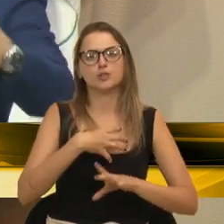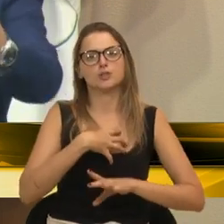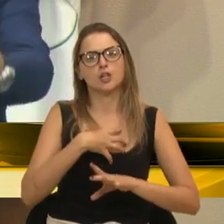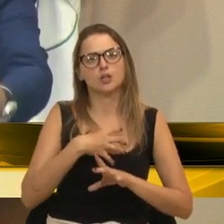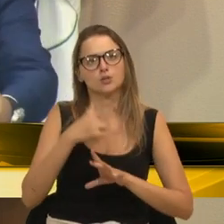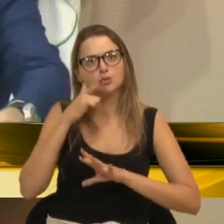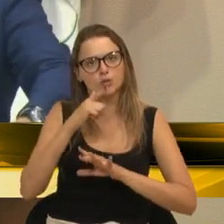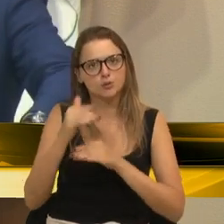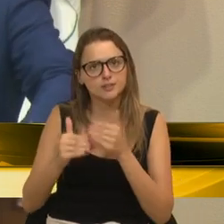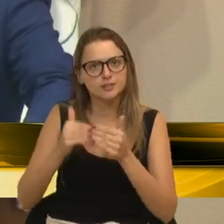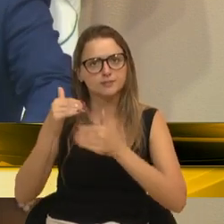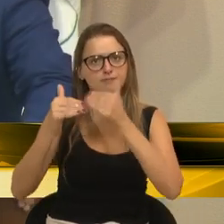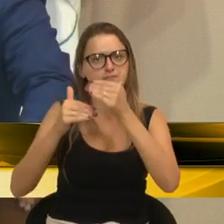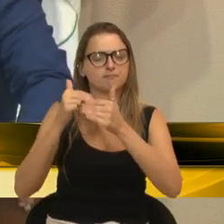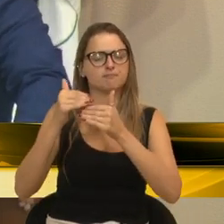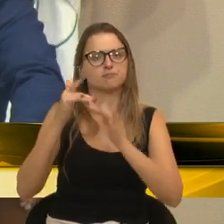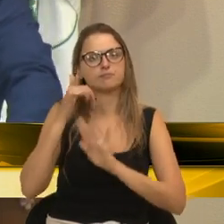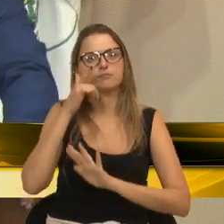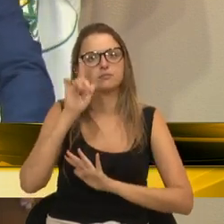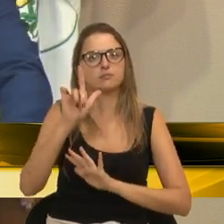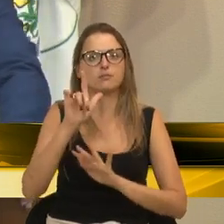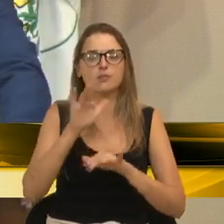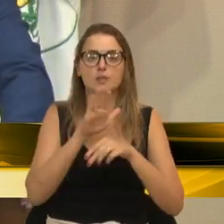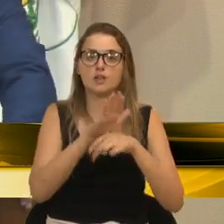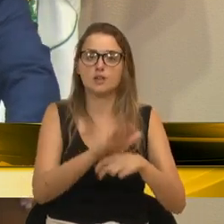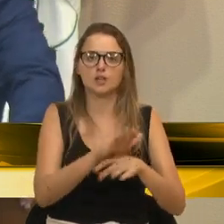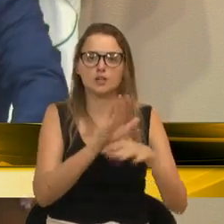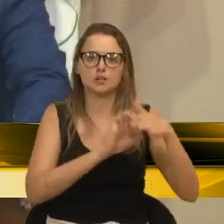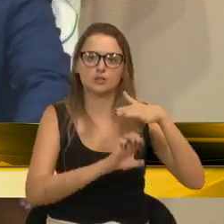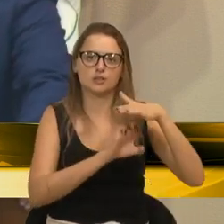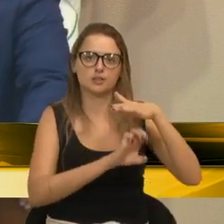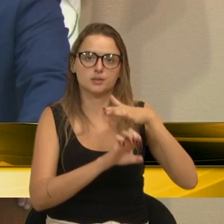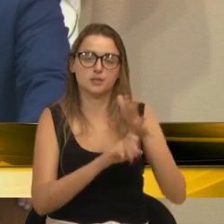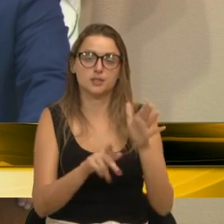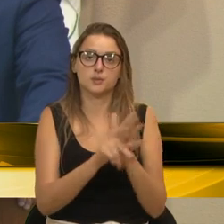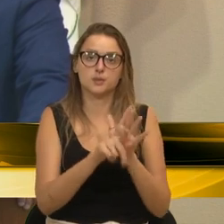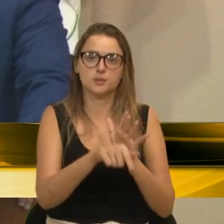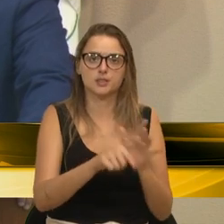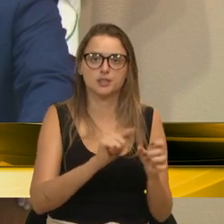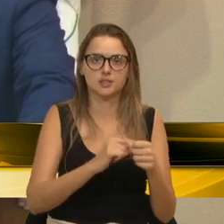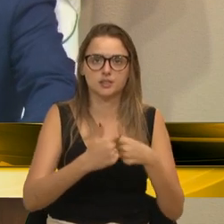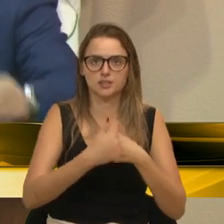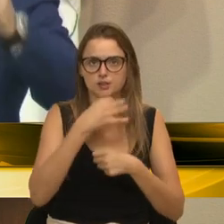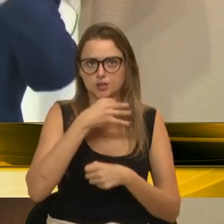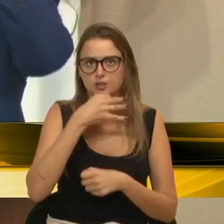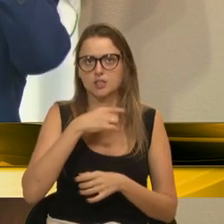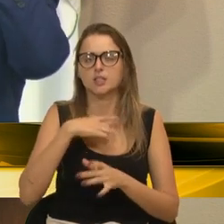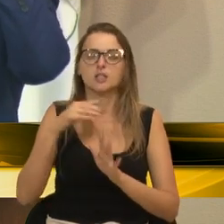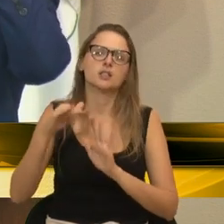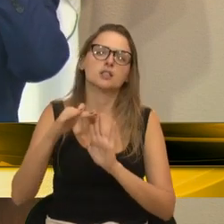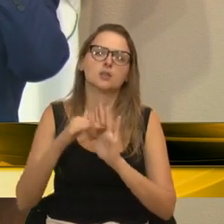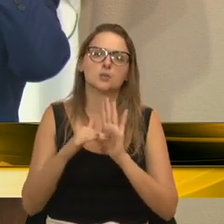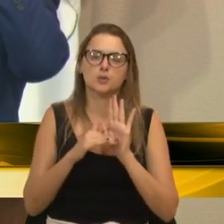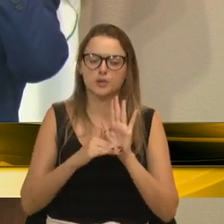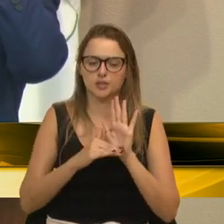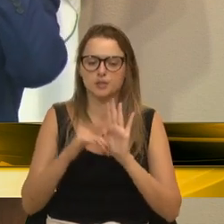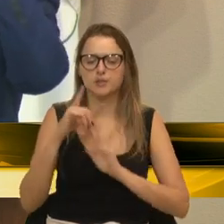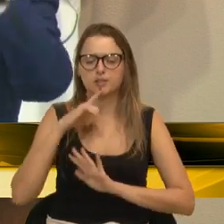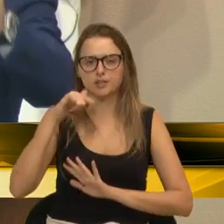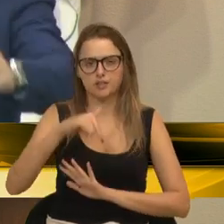inclusive, auxiliar as empresas aqui da cidade. Nós temos um programa que funciona aqui em Caxias do Sul,